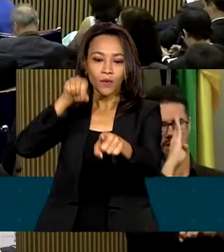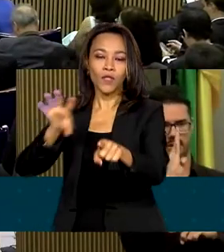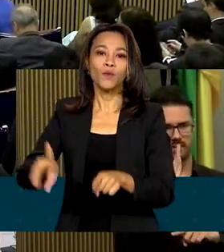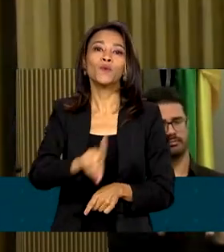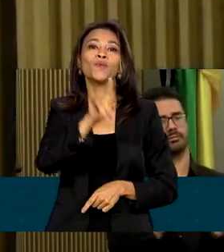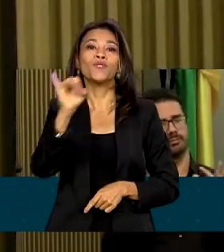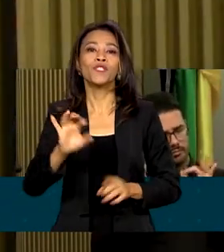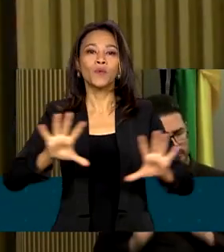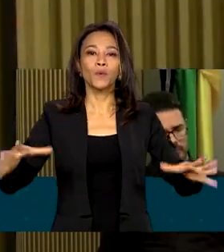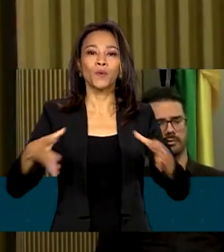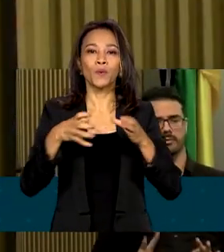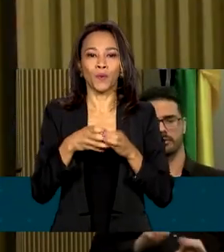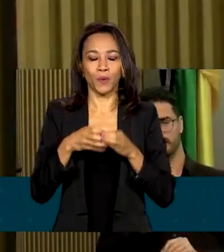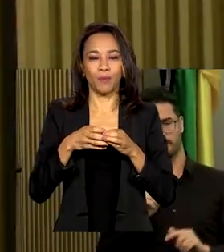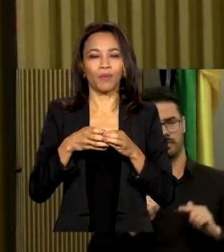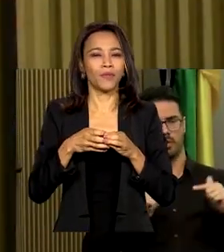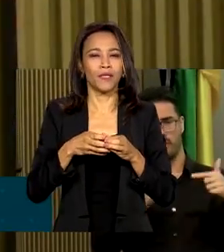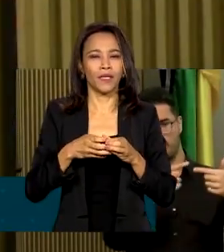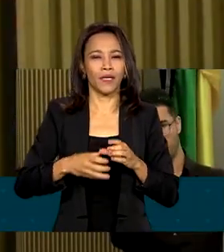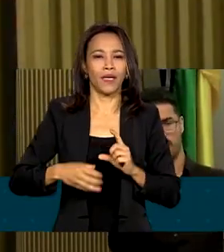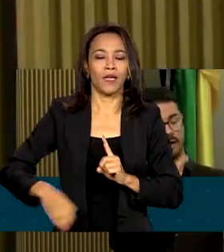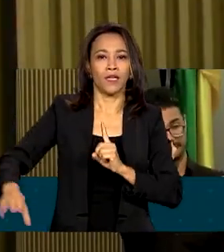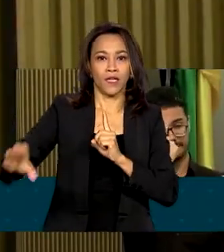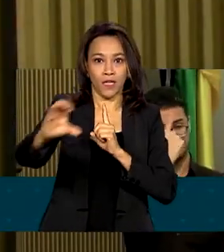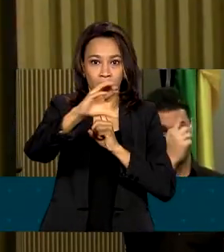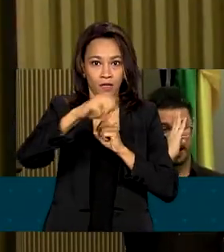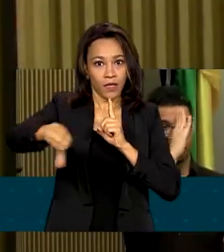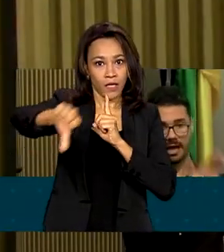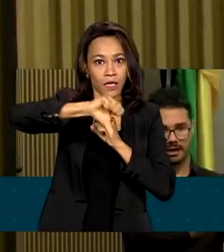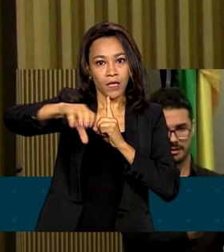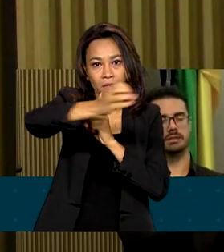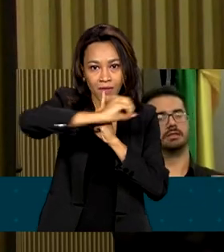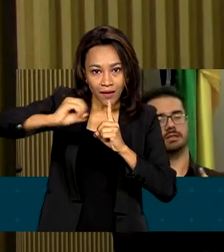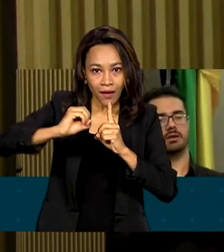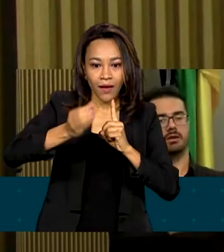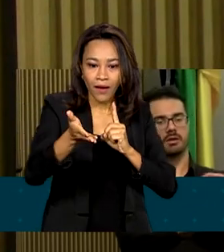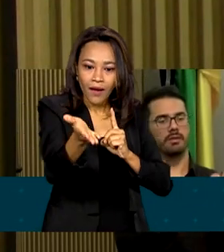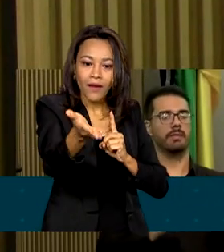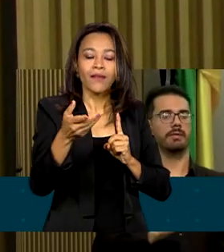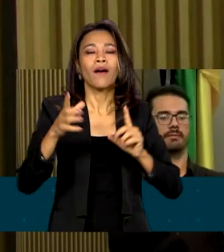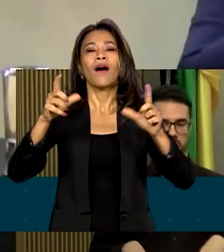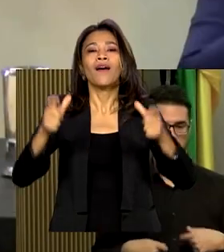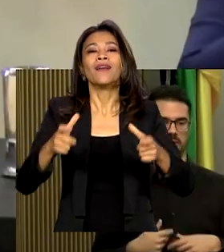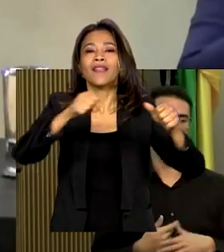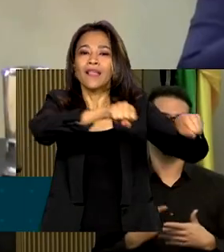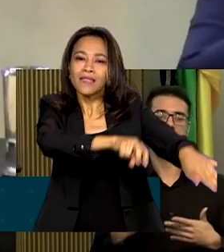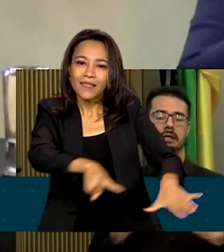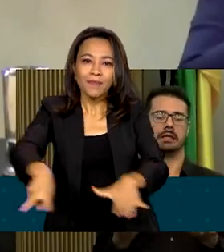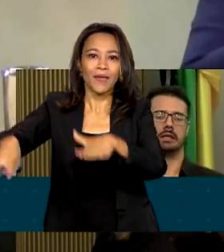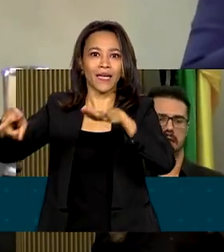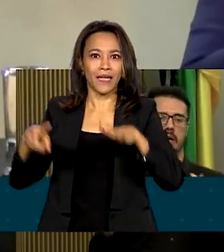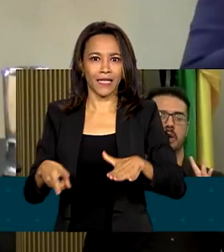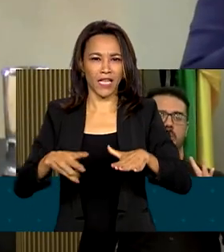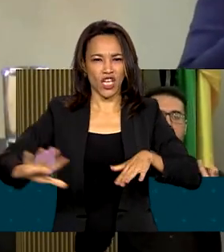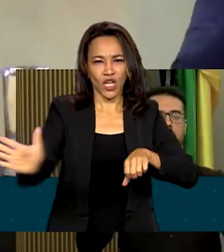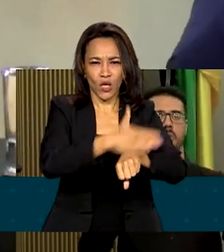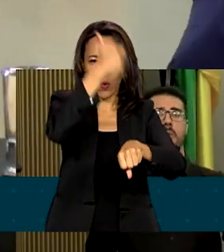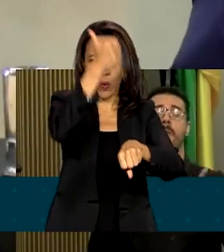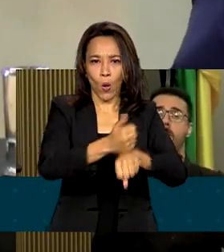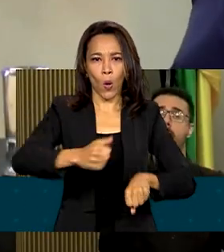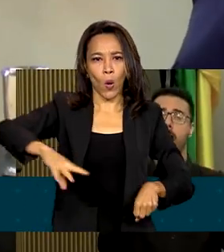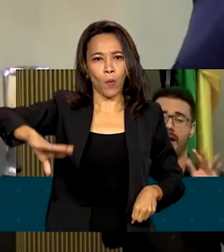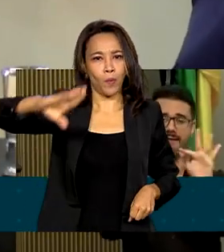de Anistia voltam a ocorrer neste governo e a estreia acontece exatamente na semana em que o golpe militar de